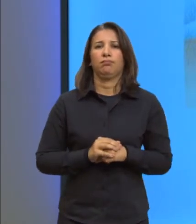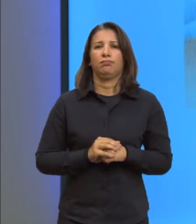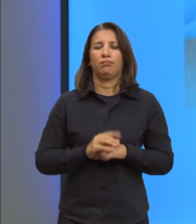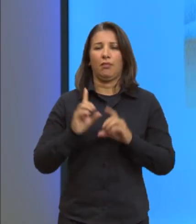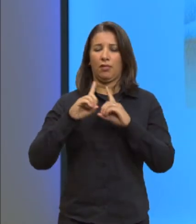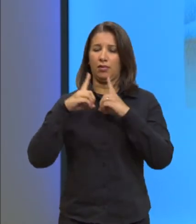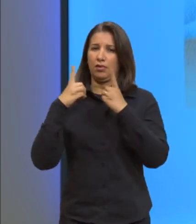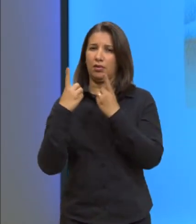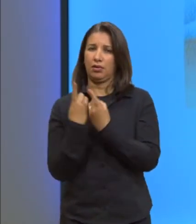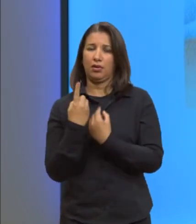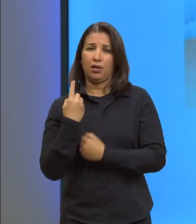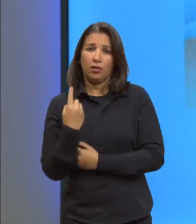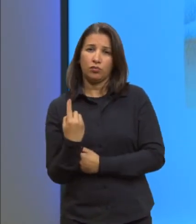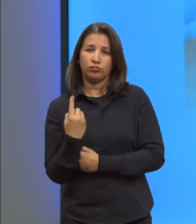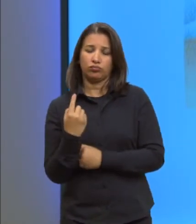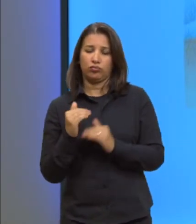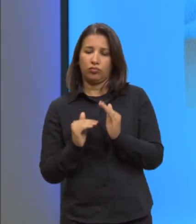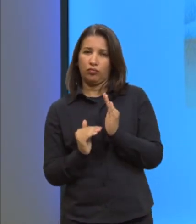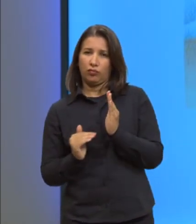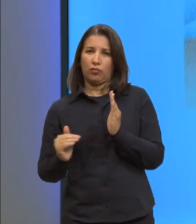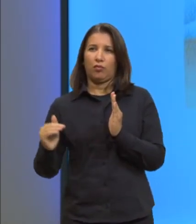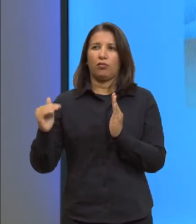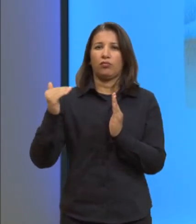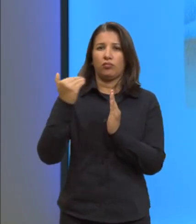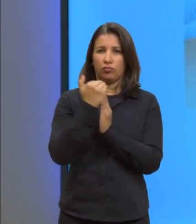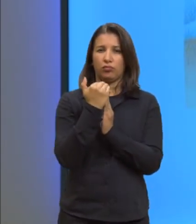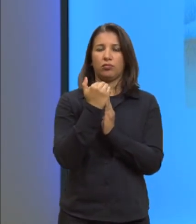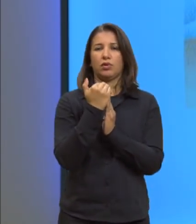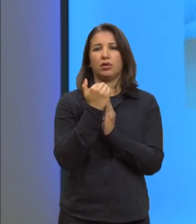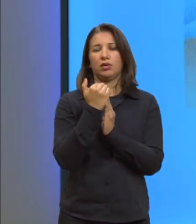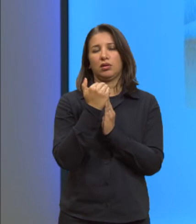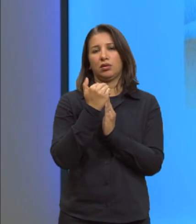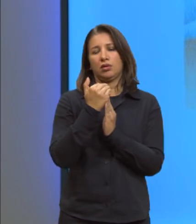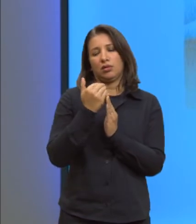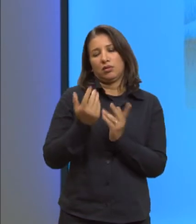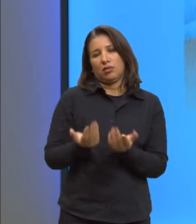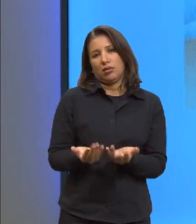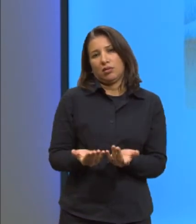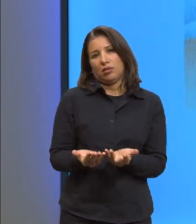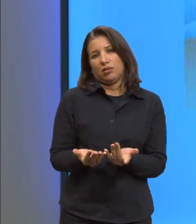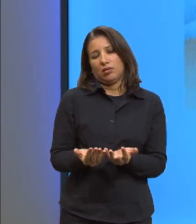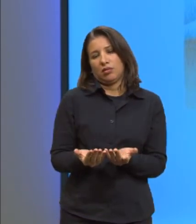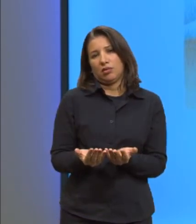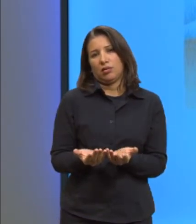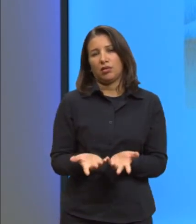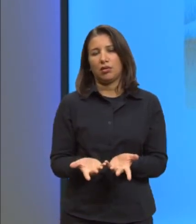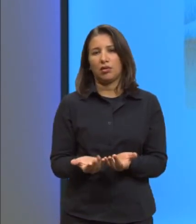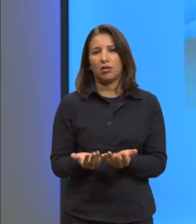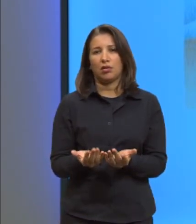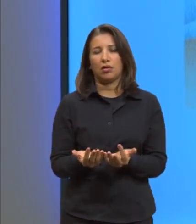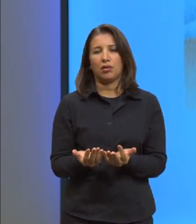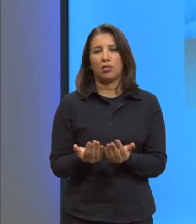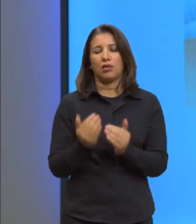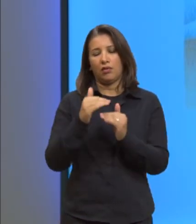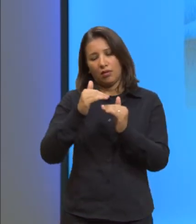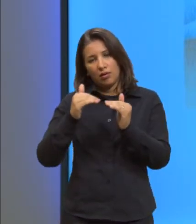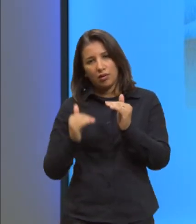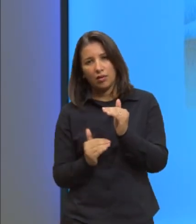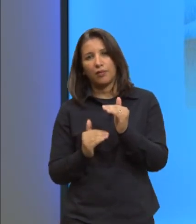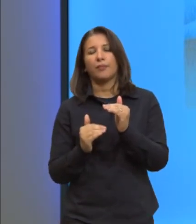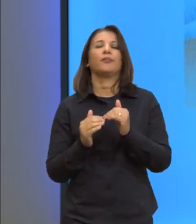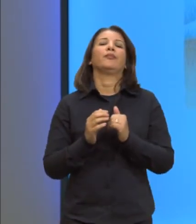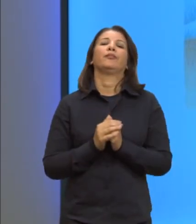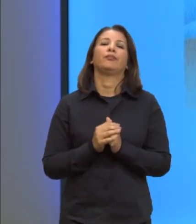da água vai ficar a 1, então vai subir a parte mais aquecida, a parte mais aquecida na verdade vai descer e a parte mais